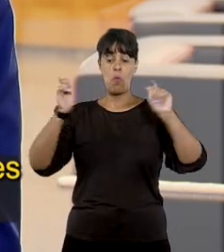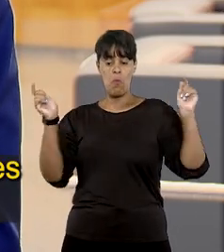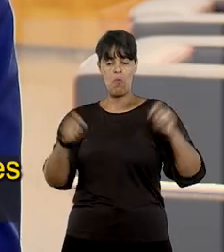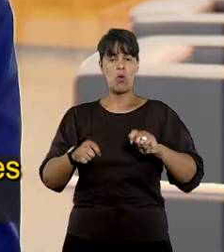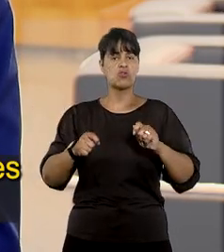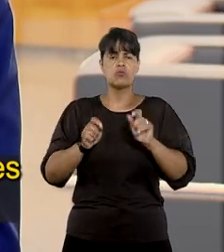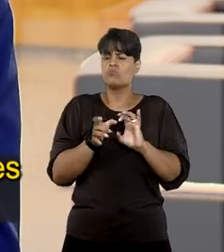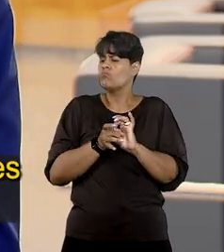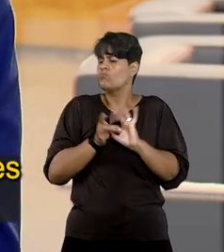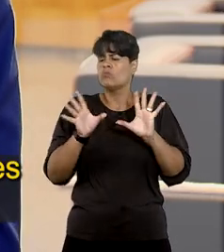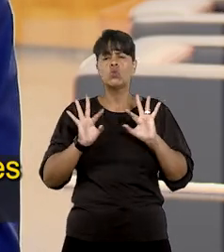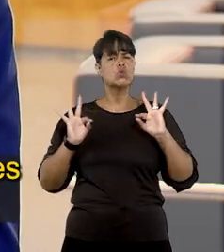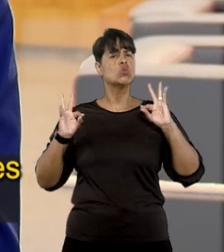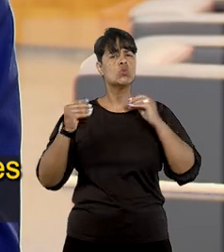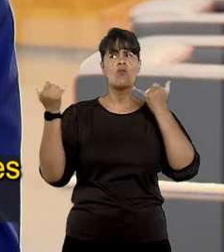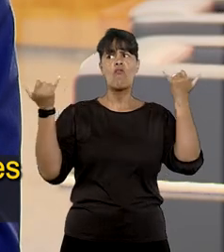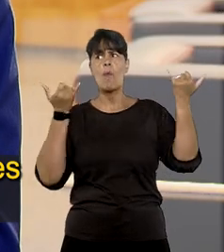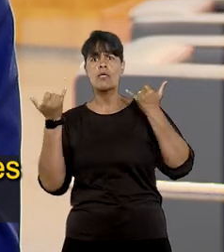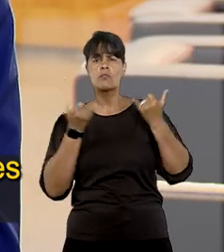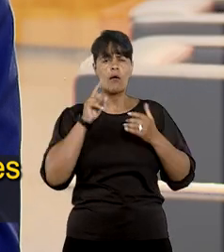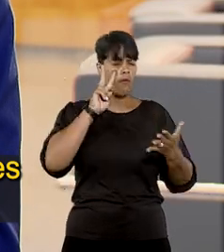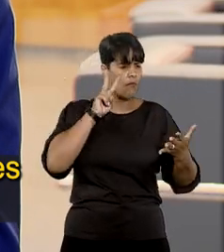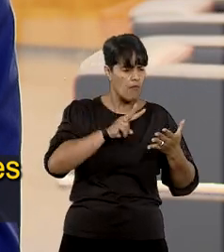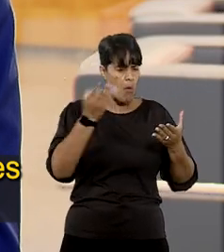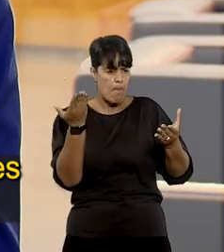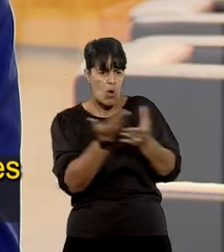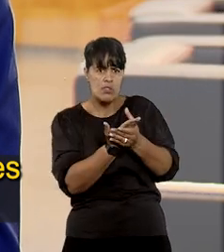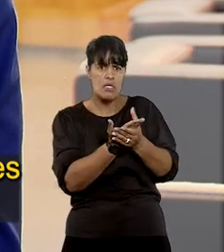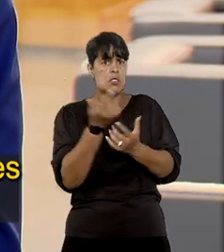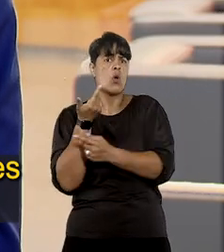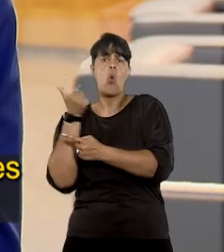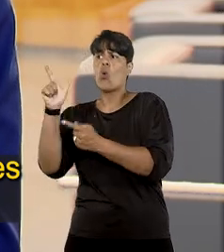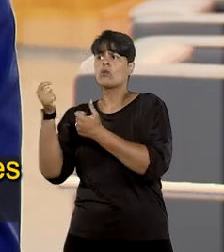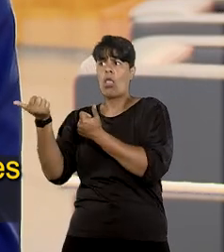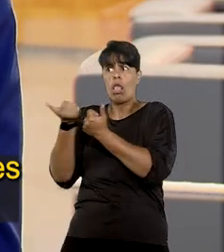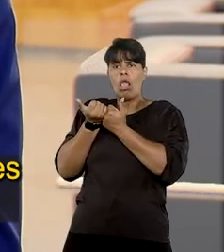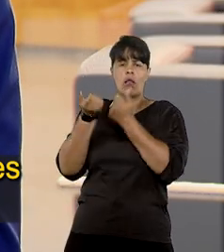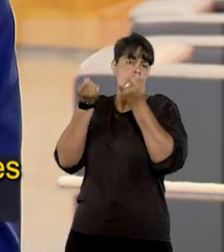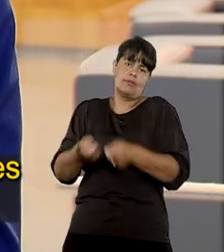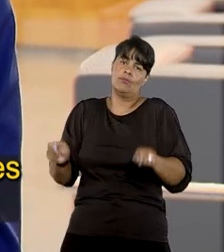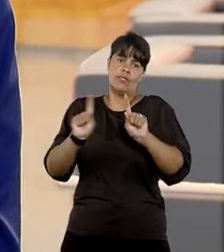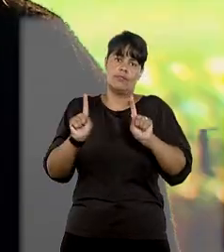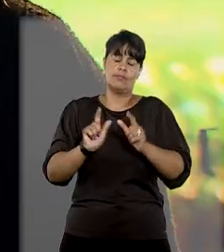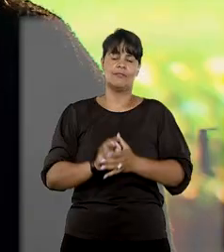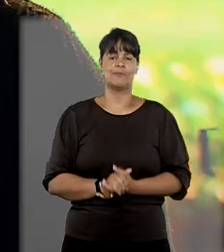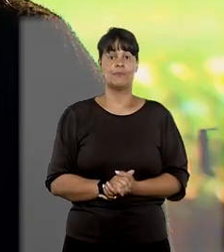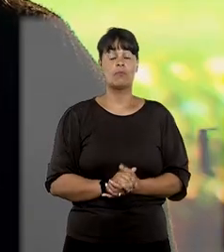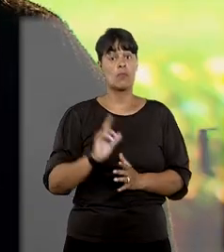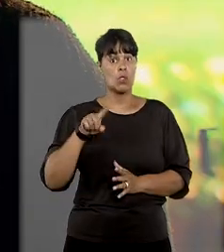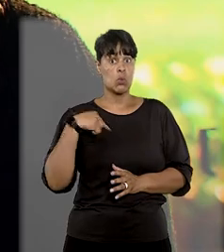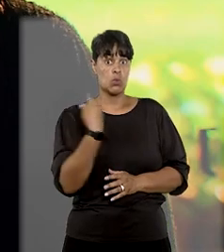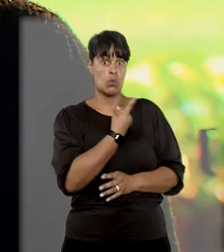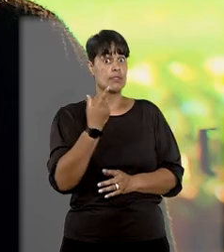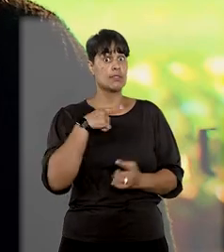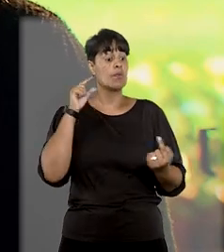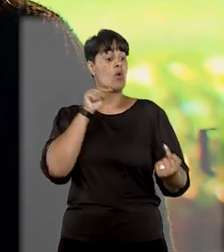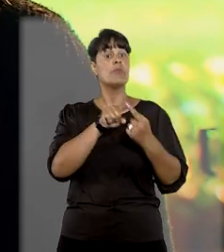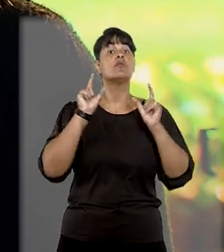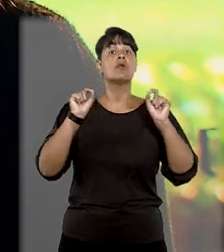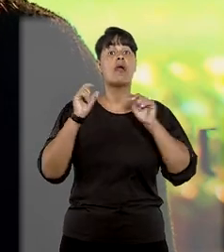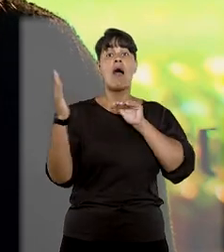elas possam dispor das informações referentes ao seu processo, sem auxílio de outras pessoas. Nós temos uma meta até